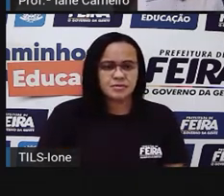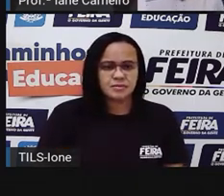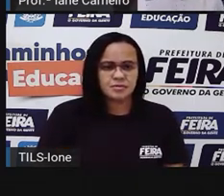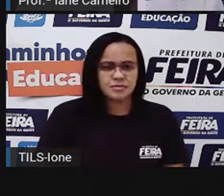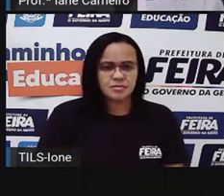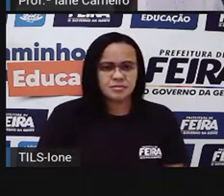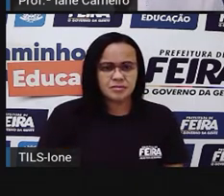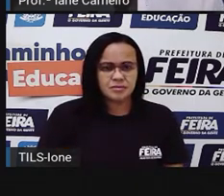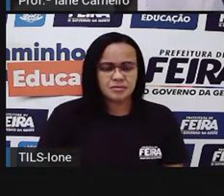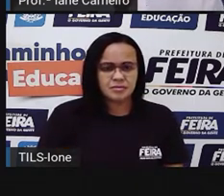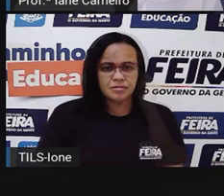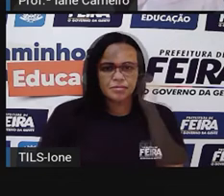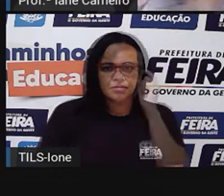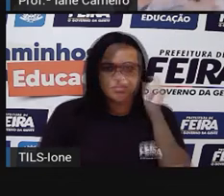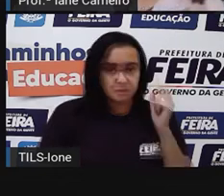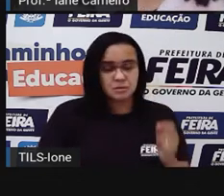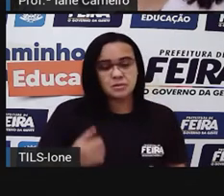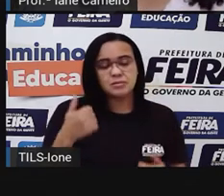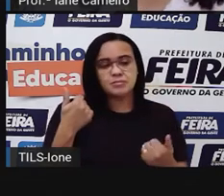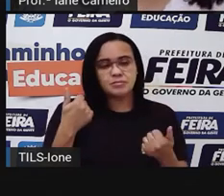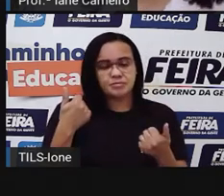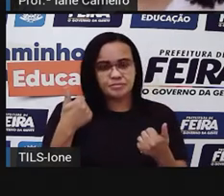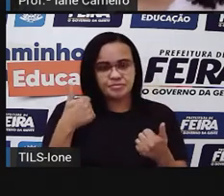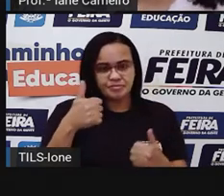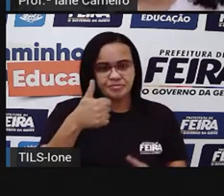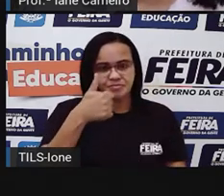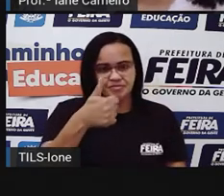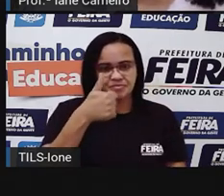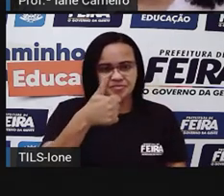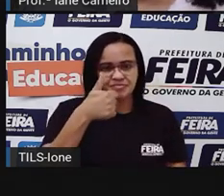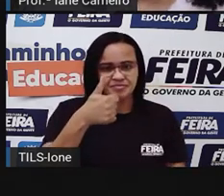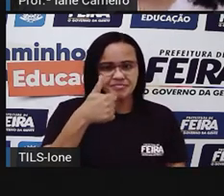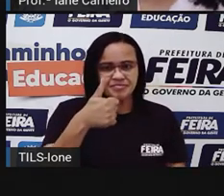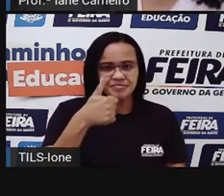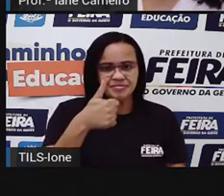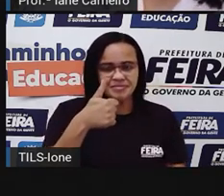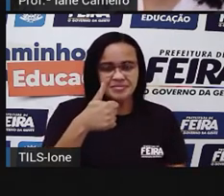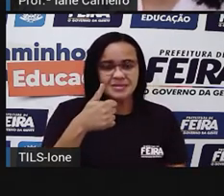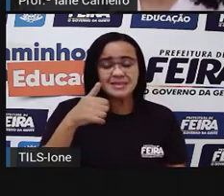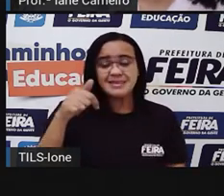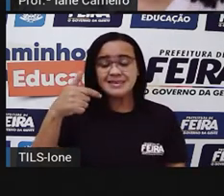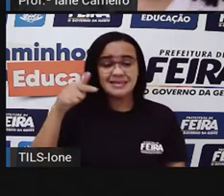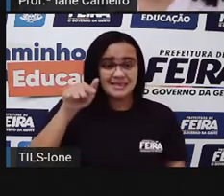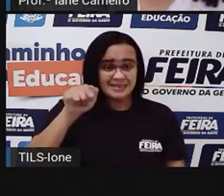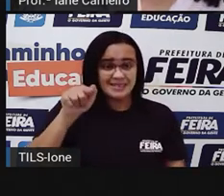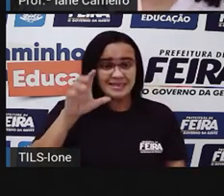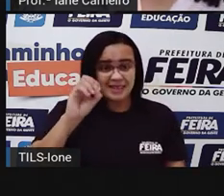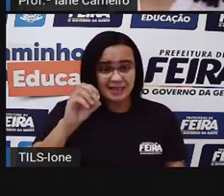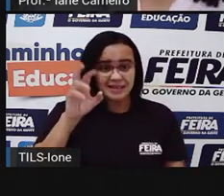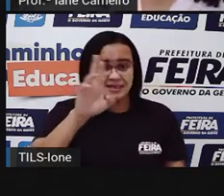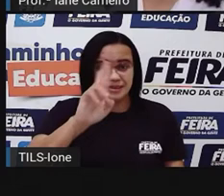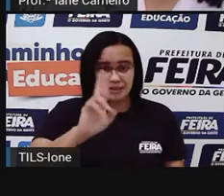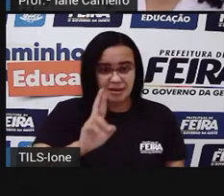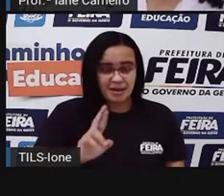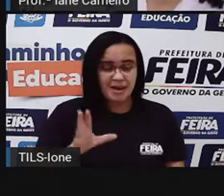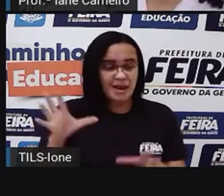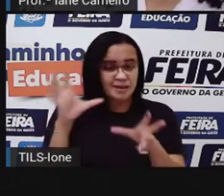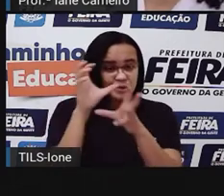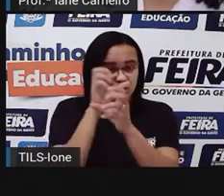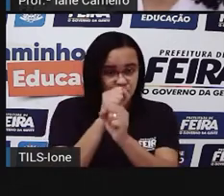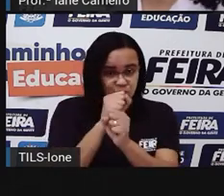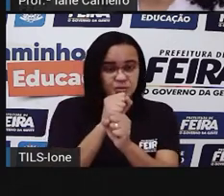5,00. Olha quanto de dinheiro a ganhou, gente. 70 reais. Se a gente fosse